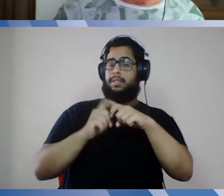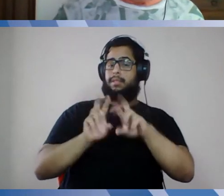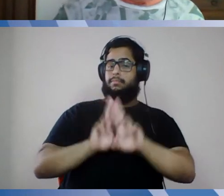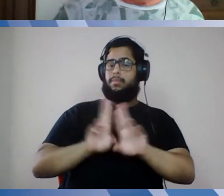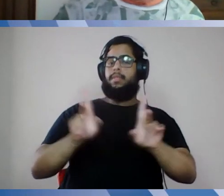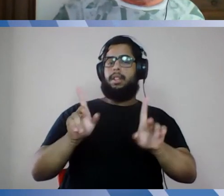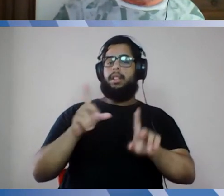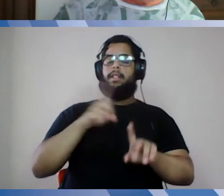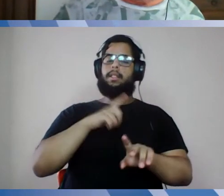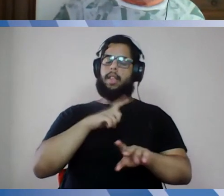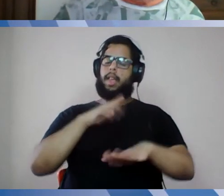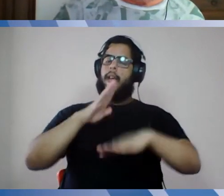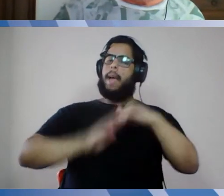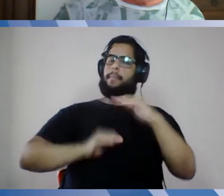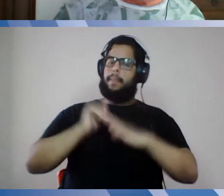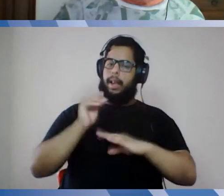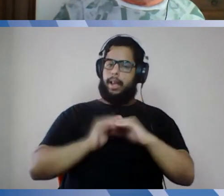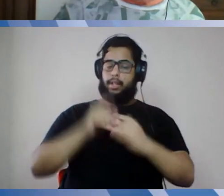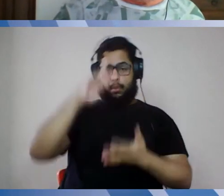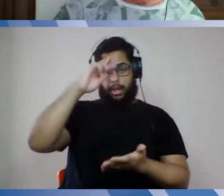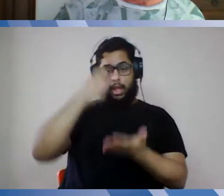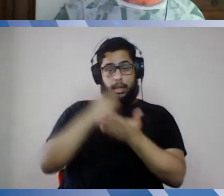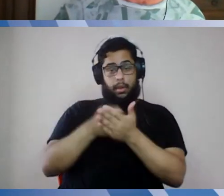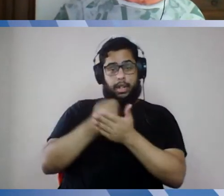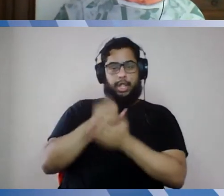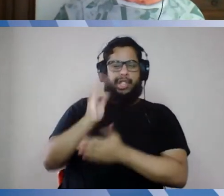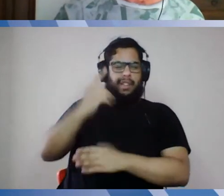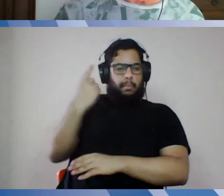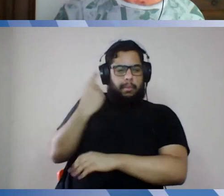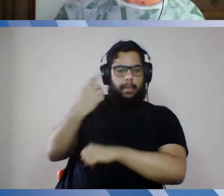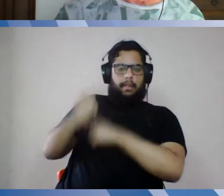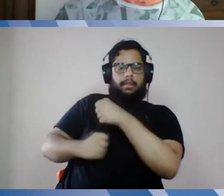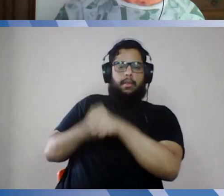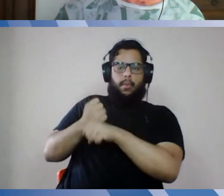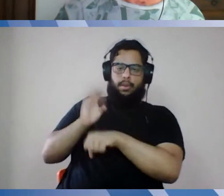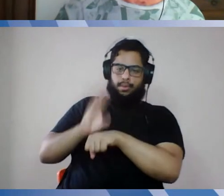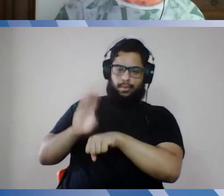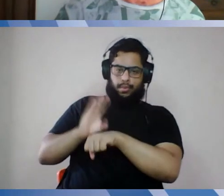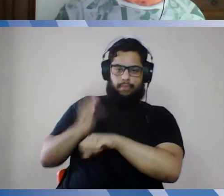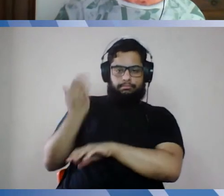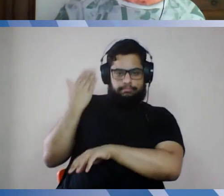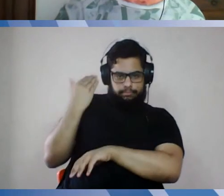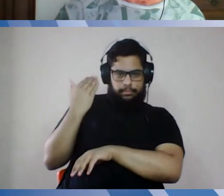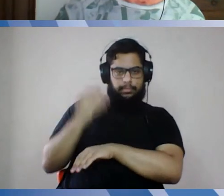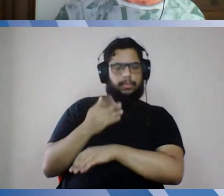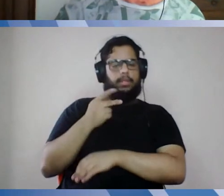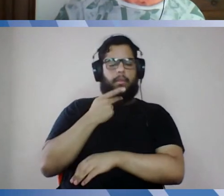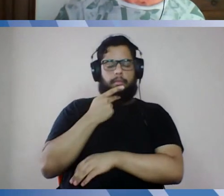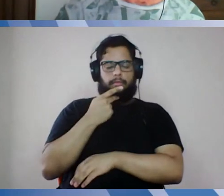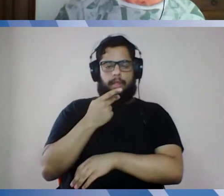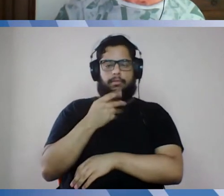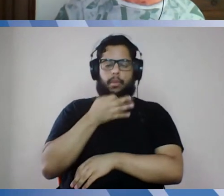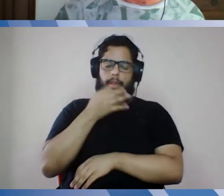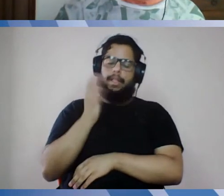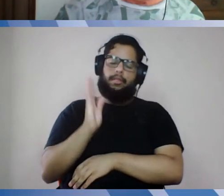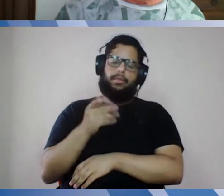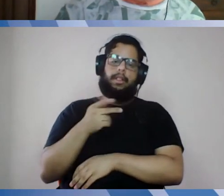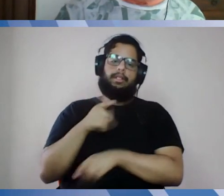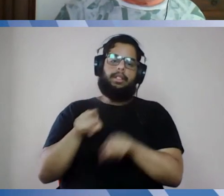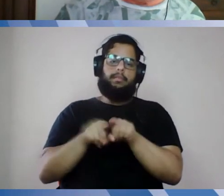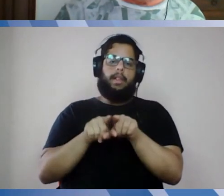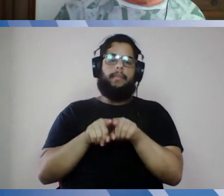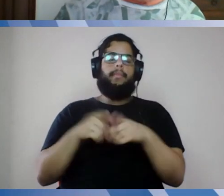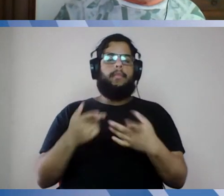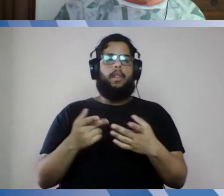prática obrigatória desde o primeiro ano. Então, que vocês comentassem isso também. Eu acho que, em relação aos dois